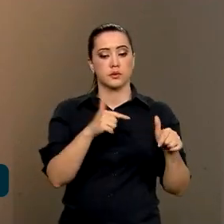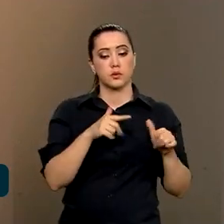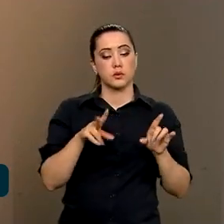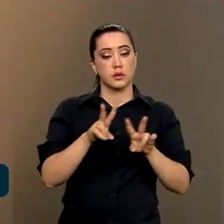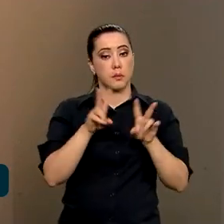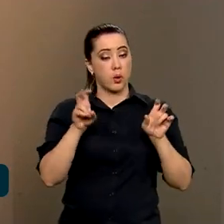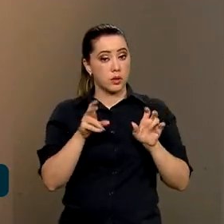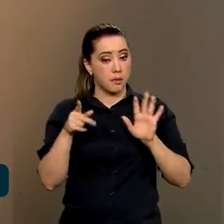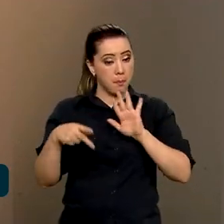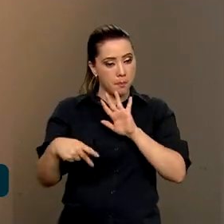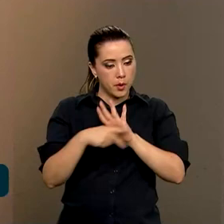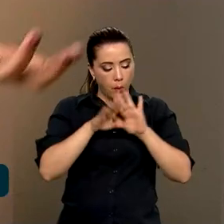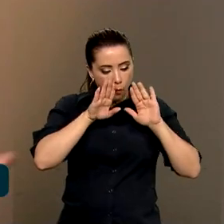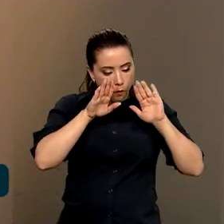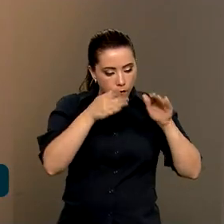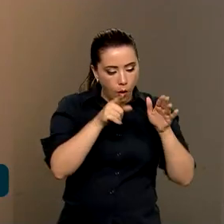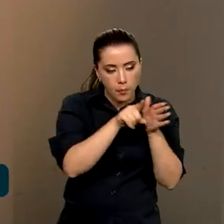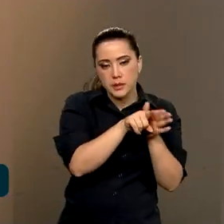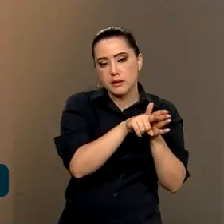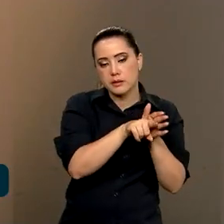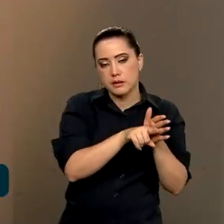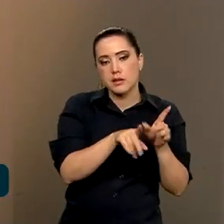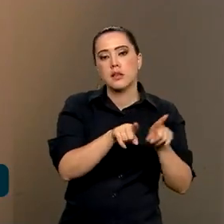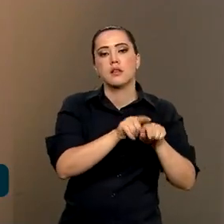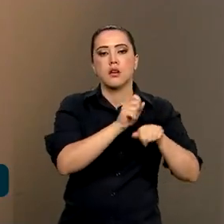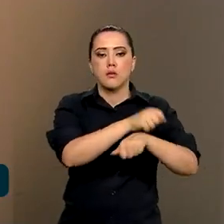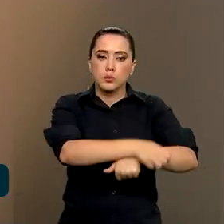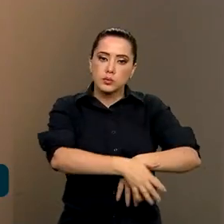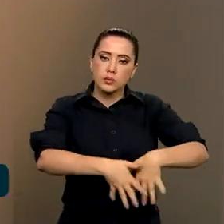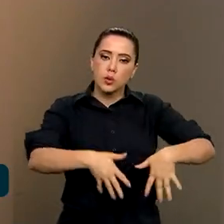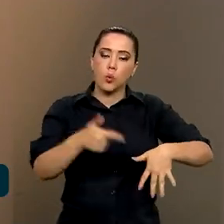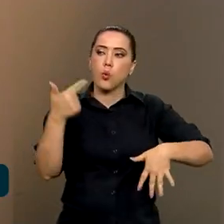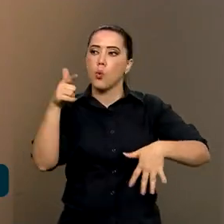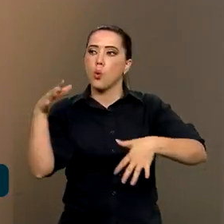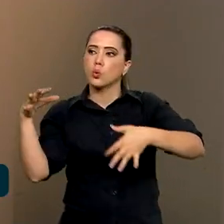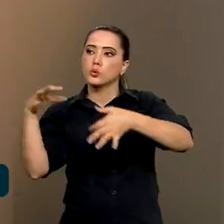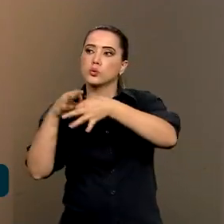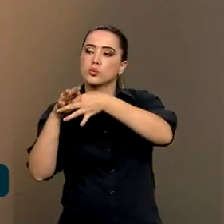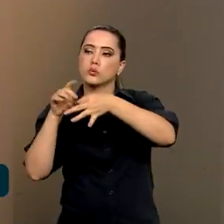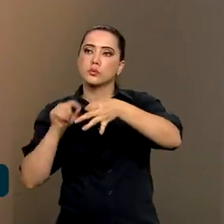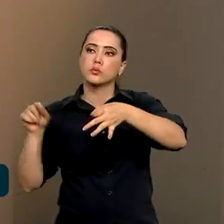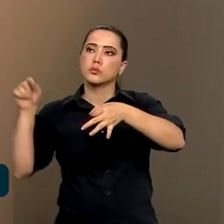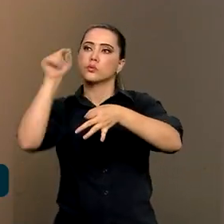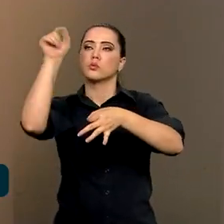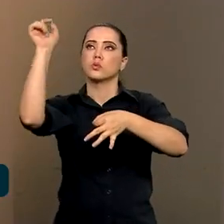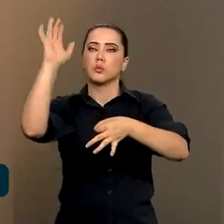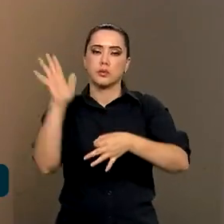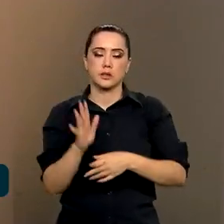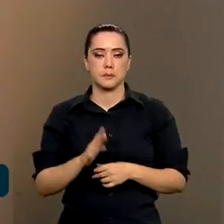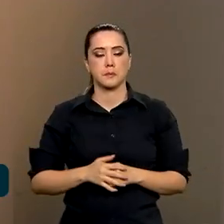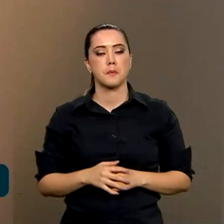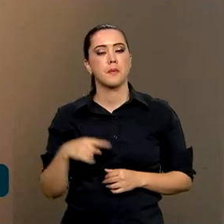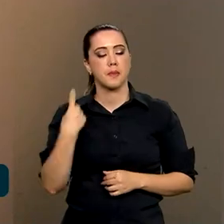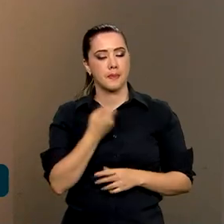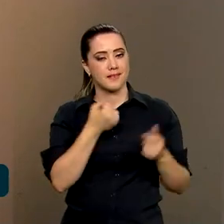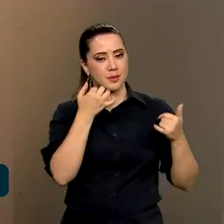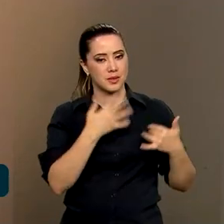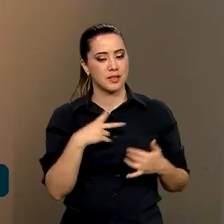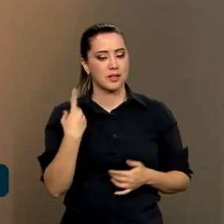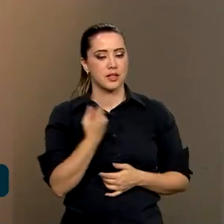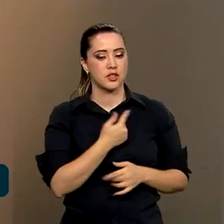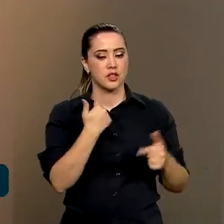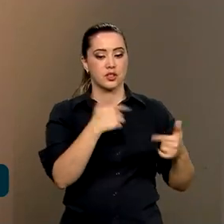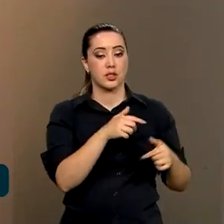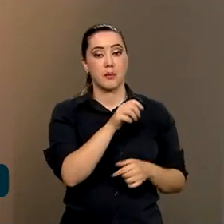determinado tema e trabalham de modo transversal, em parceria com as outras unidades da Embrapa. A gente costuma dizer que, literalmente, a gente